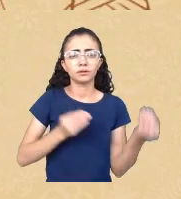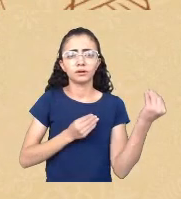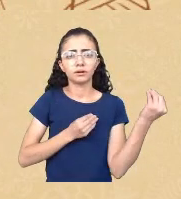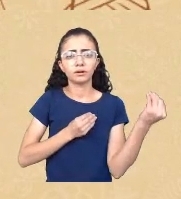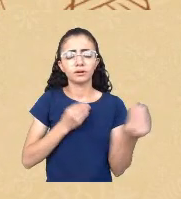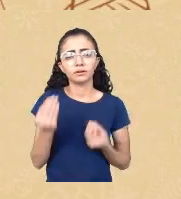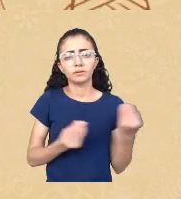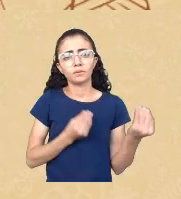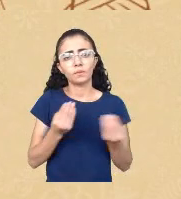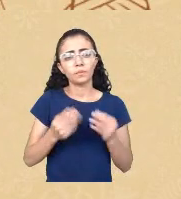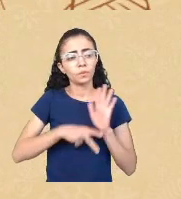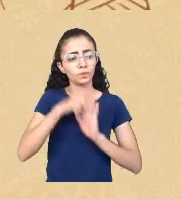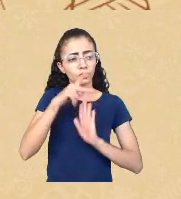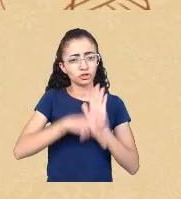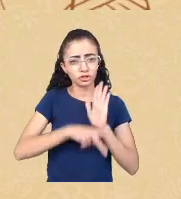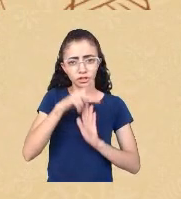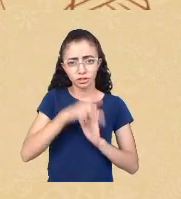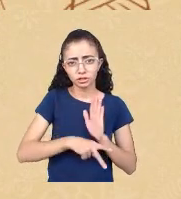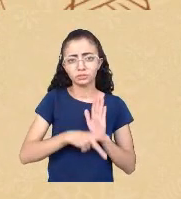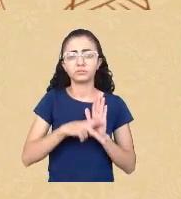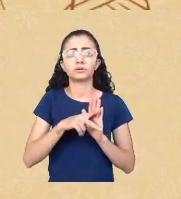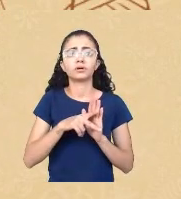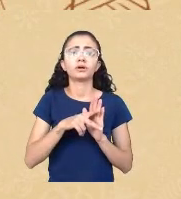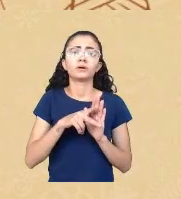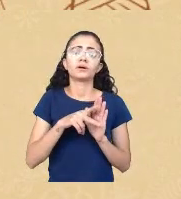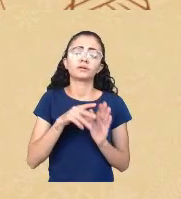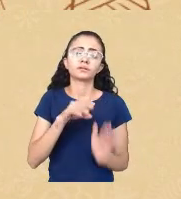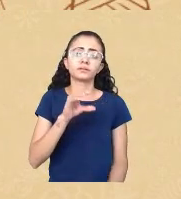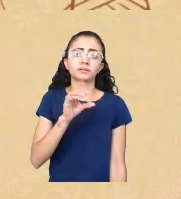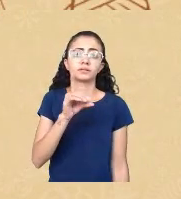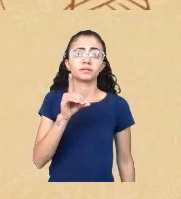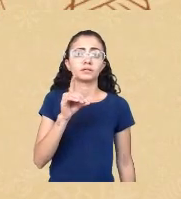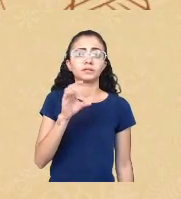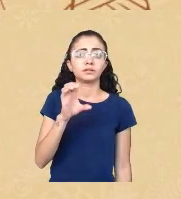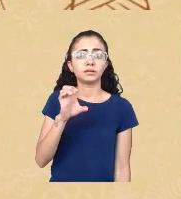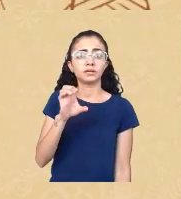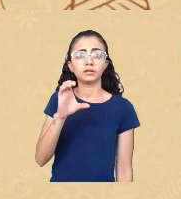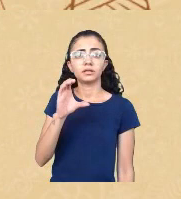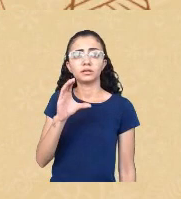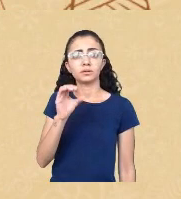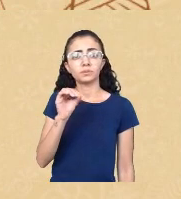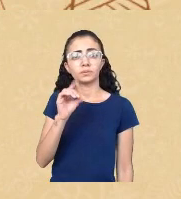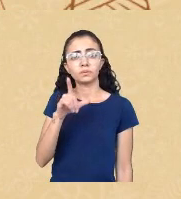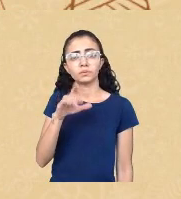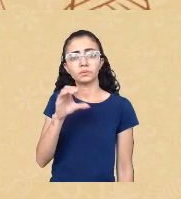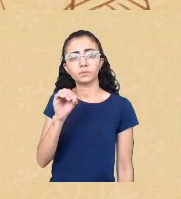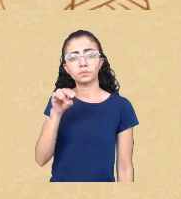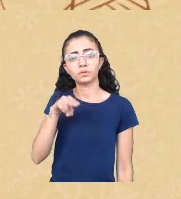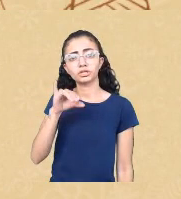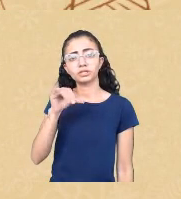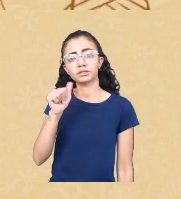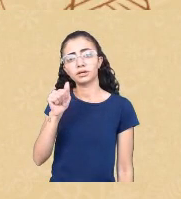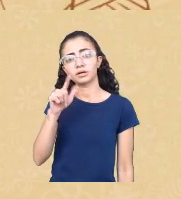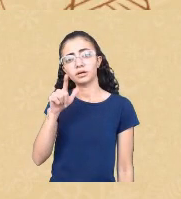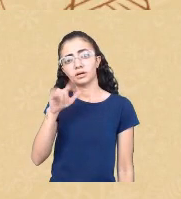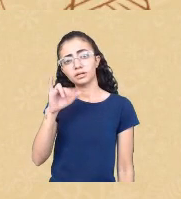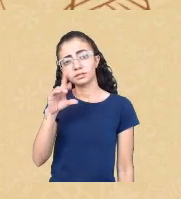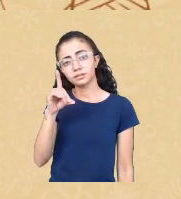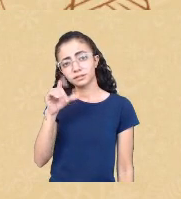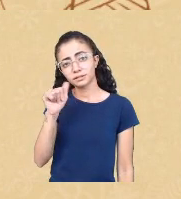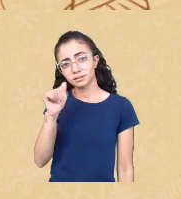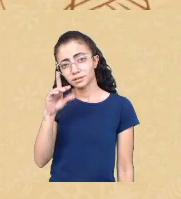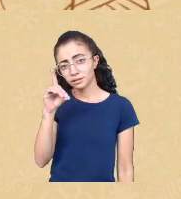decolonialidade pode dialogar com a psicologia e aí eu imagino que um